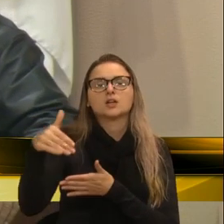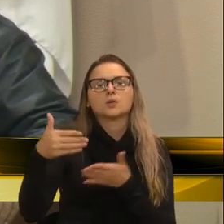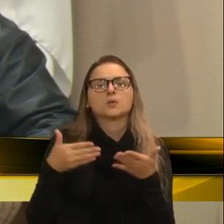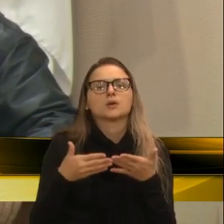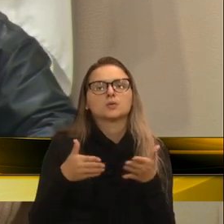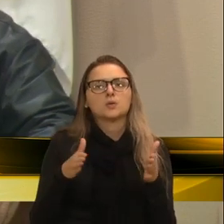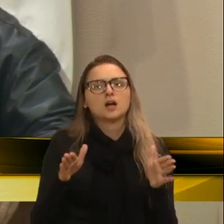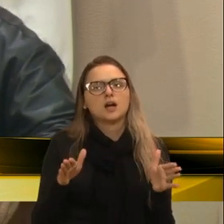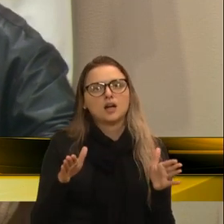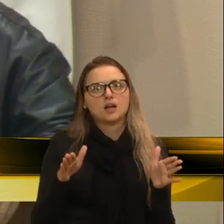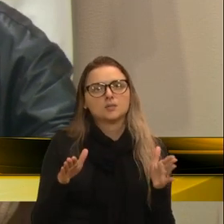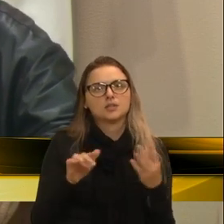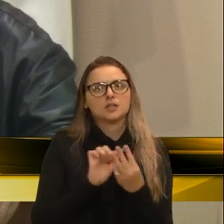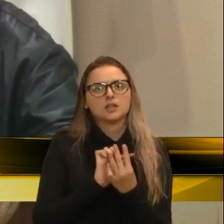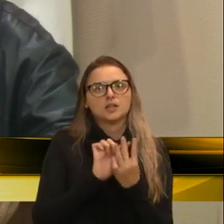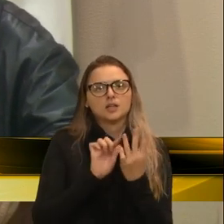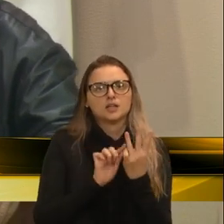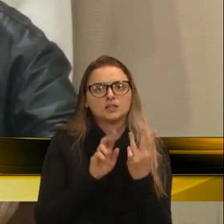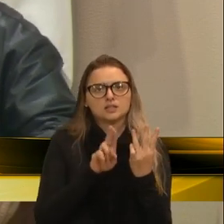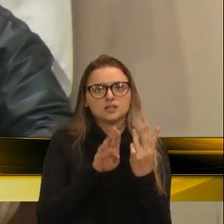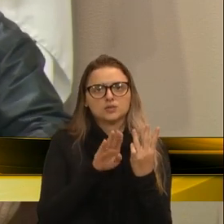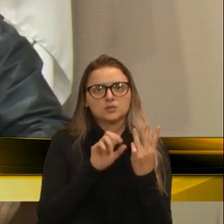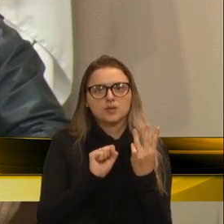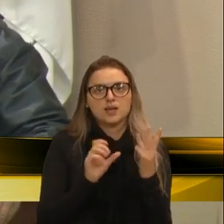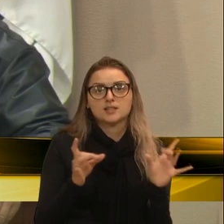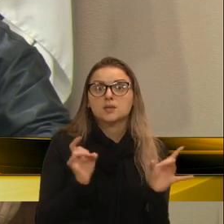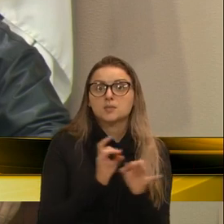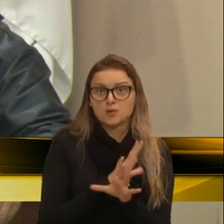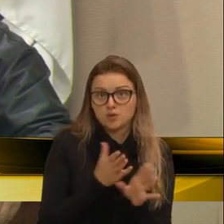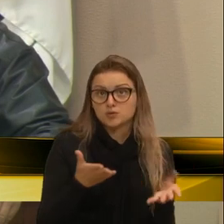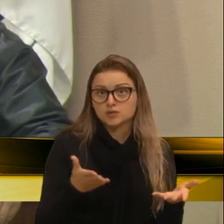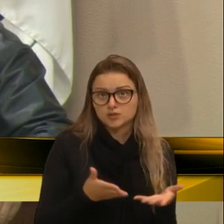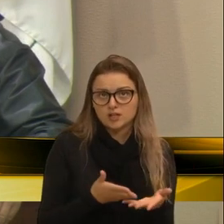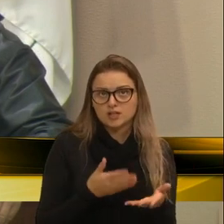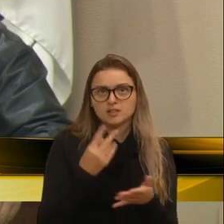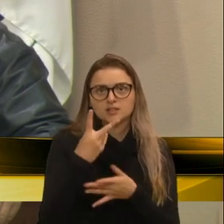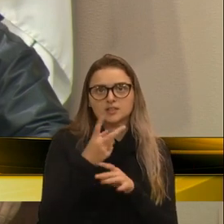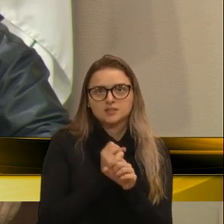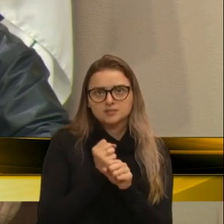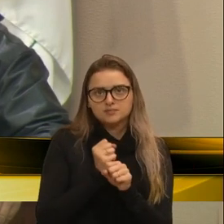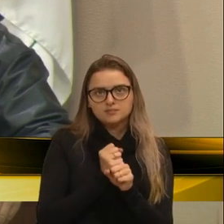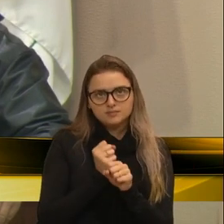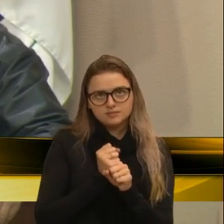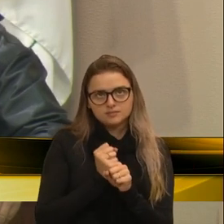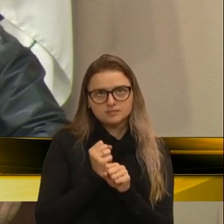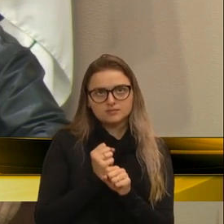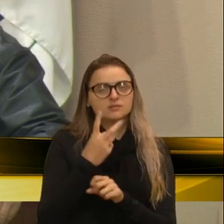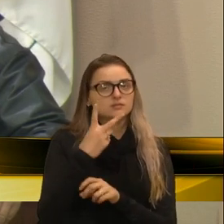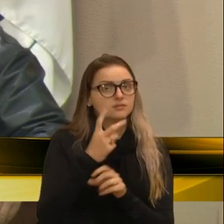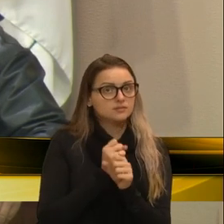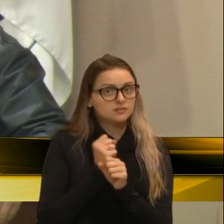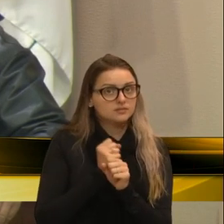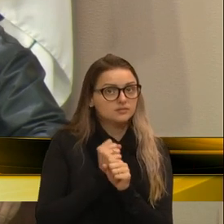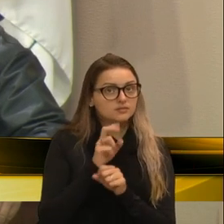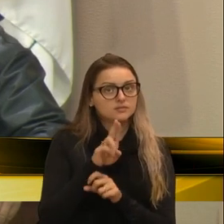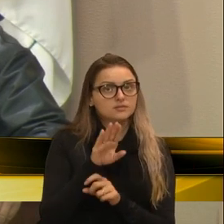as três UBS que estão prontas? Há dois anos. Há dois anos.